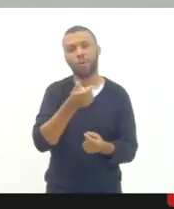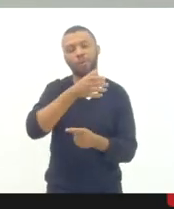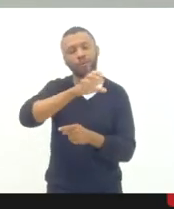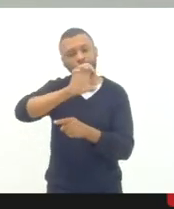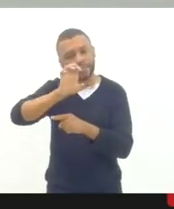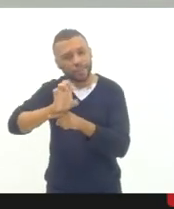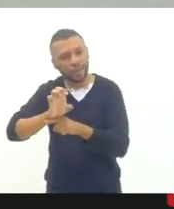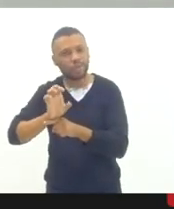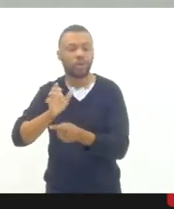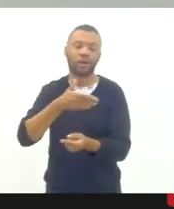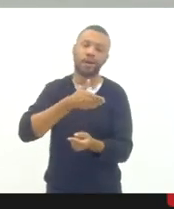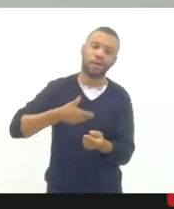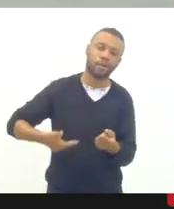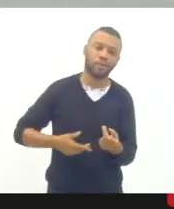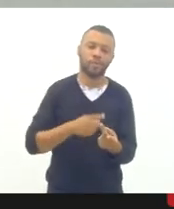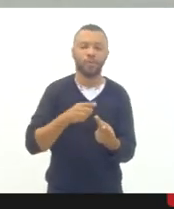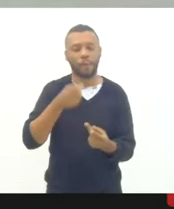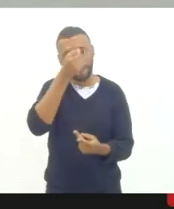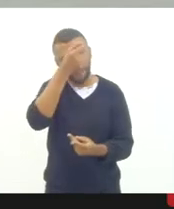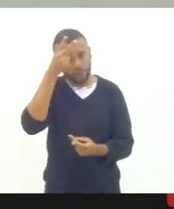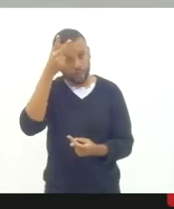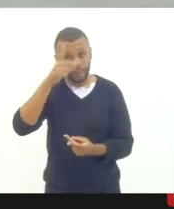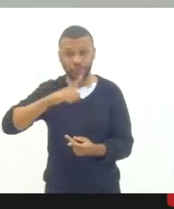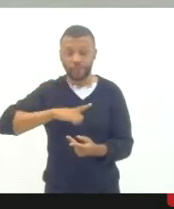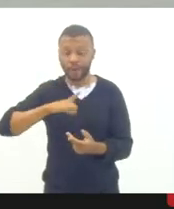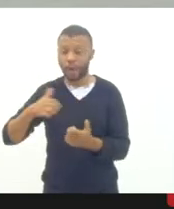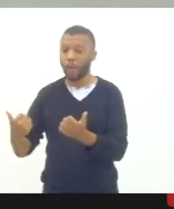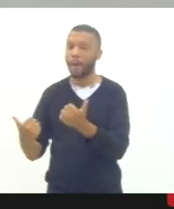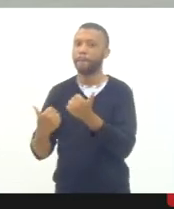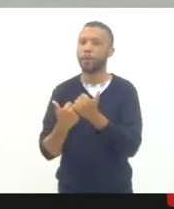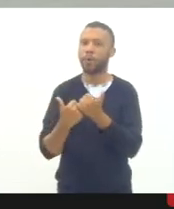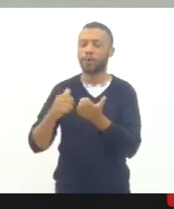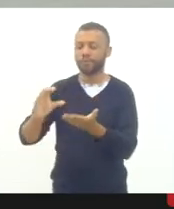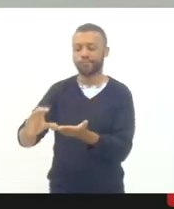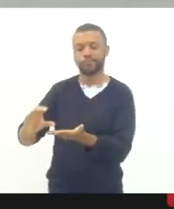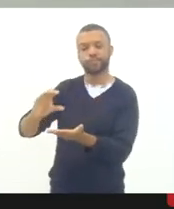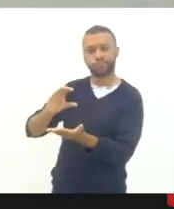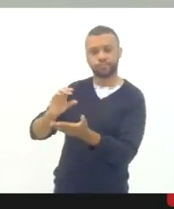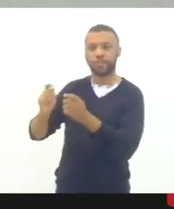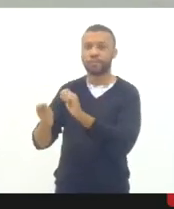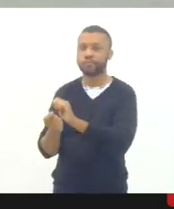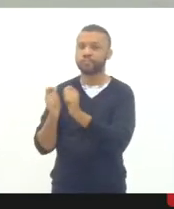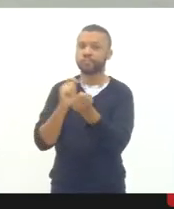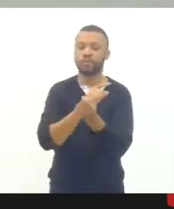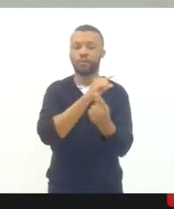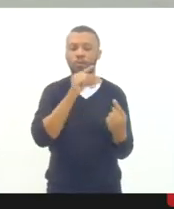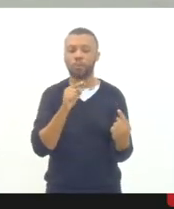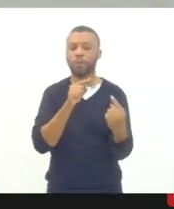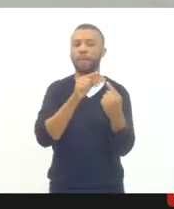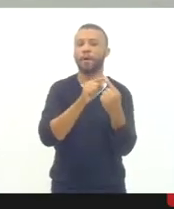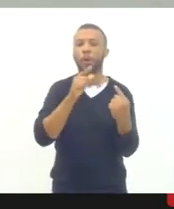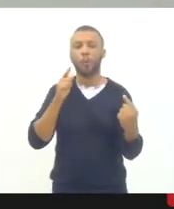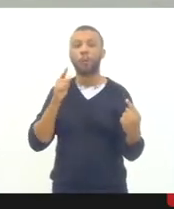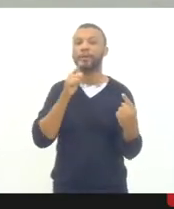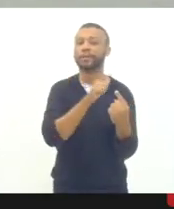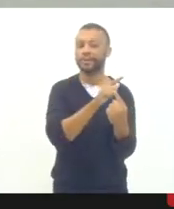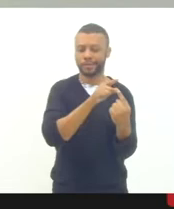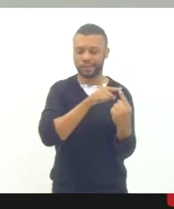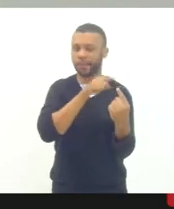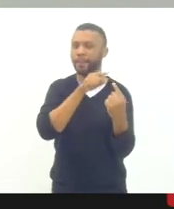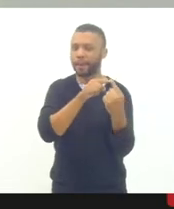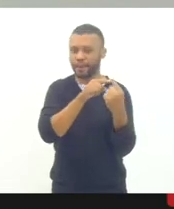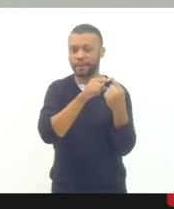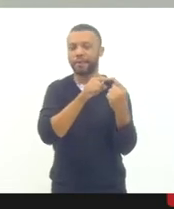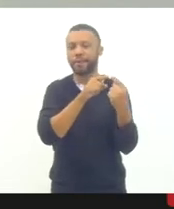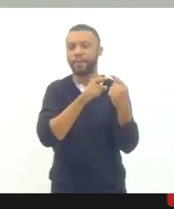de educação, estiver o aporte necessário para a materialização dessas metas e